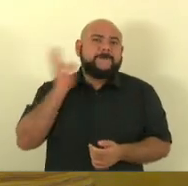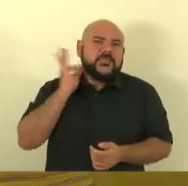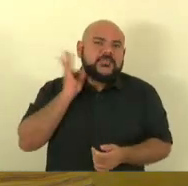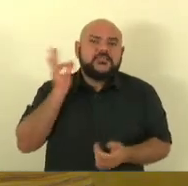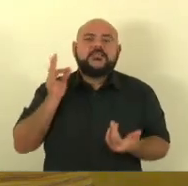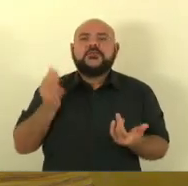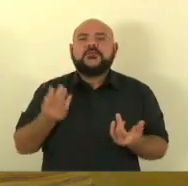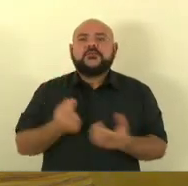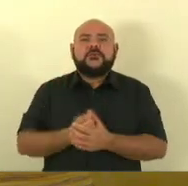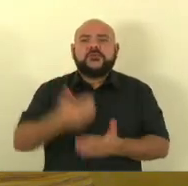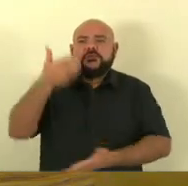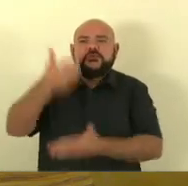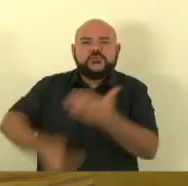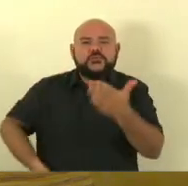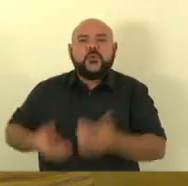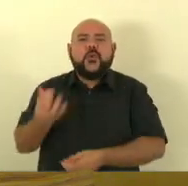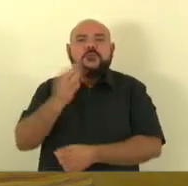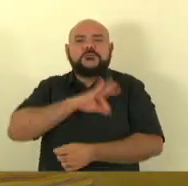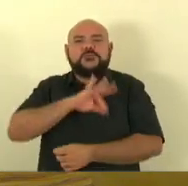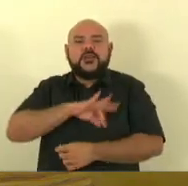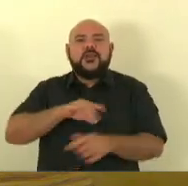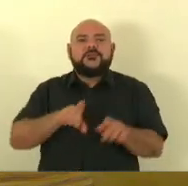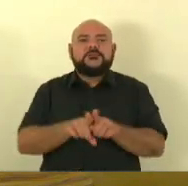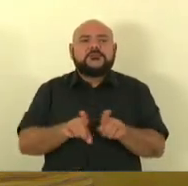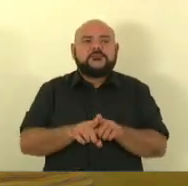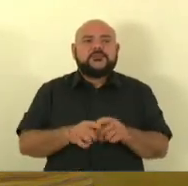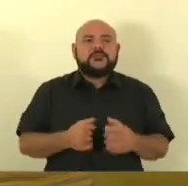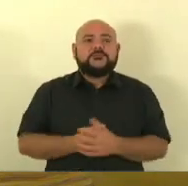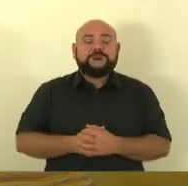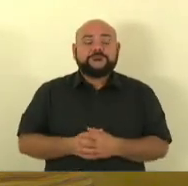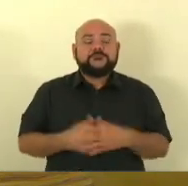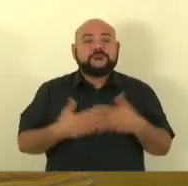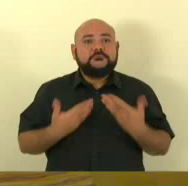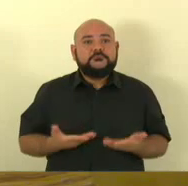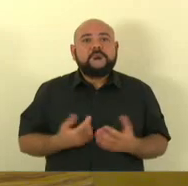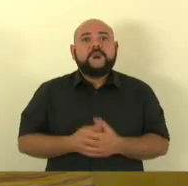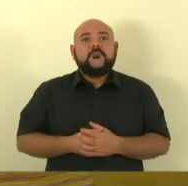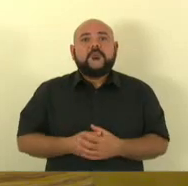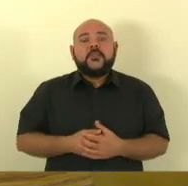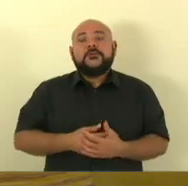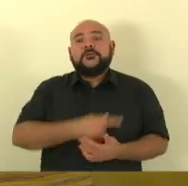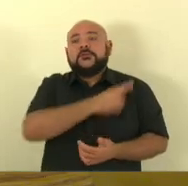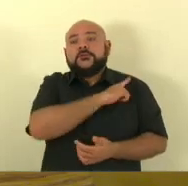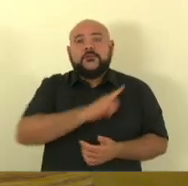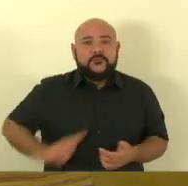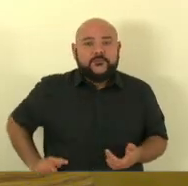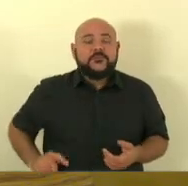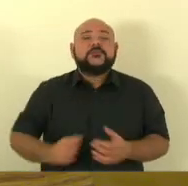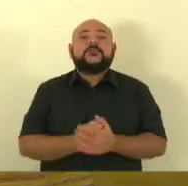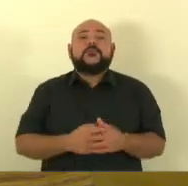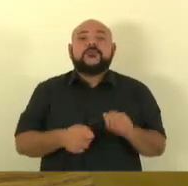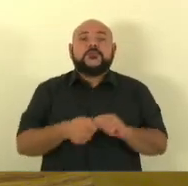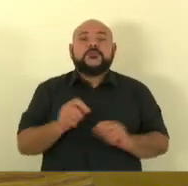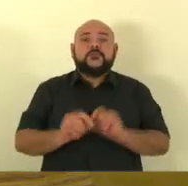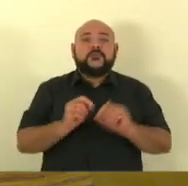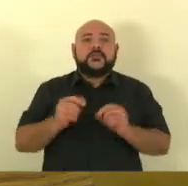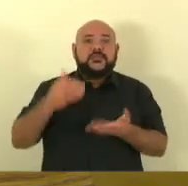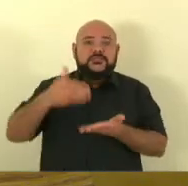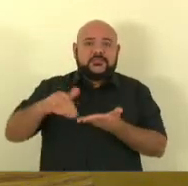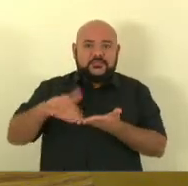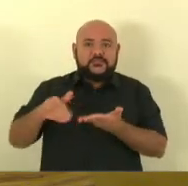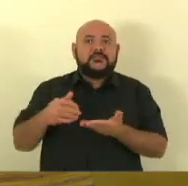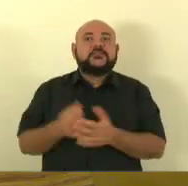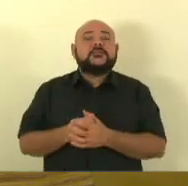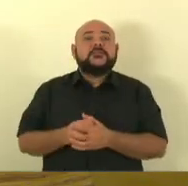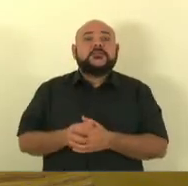servidores militares, e recentemente o governo do Estado do Espírito Santo, através da Secretaria de Saúde, se apoderou de